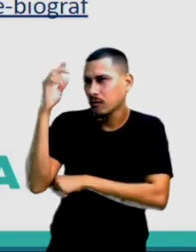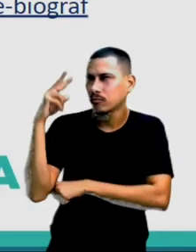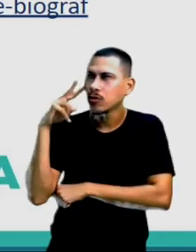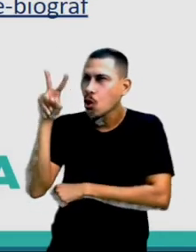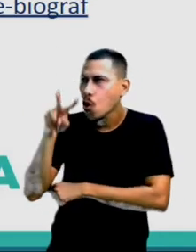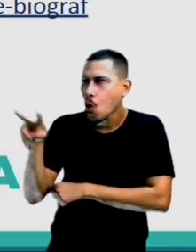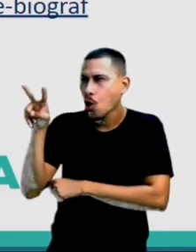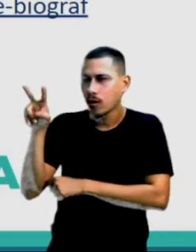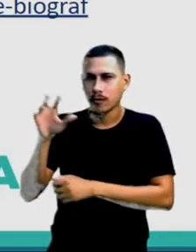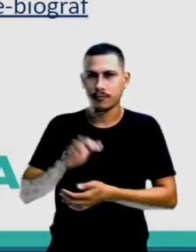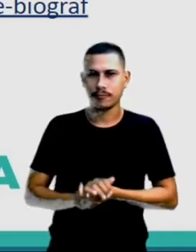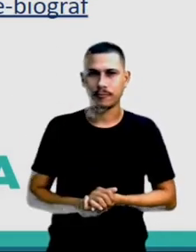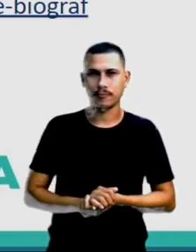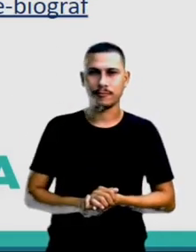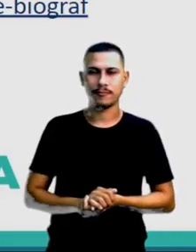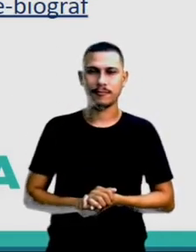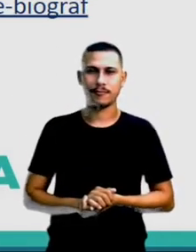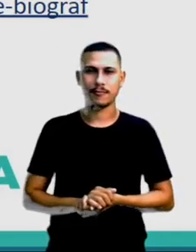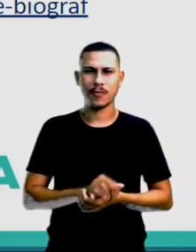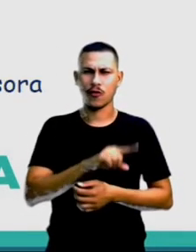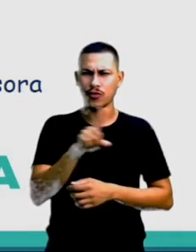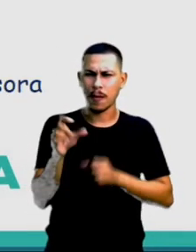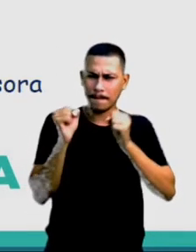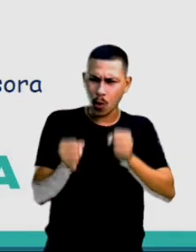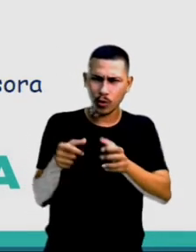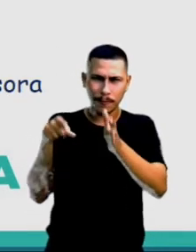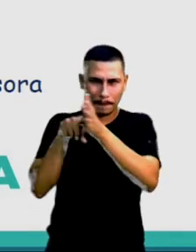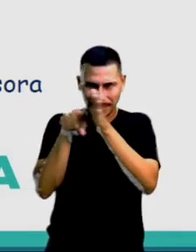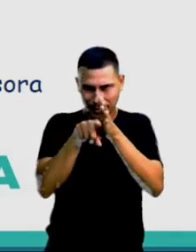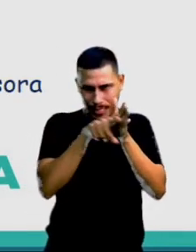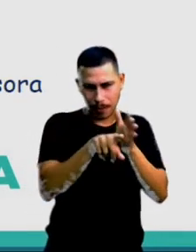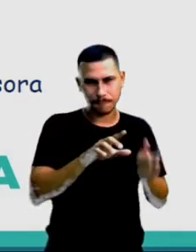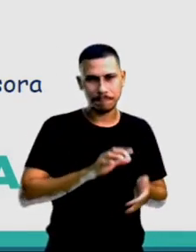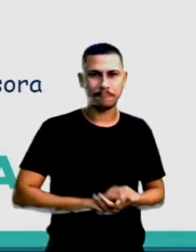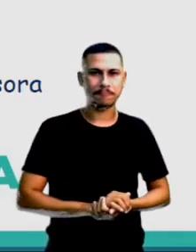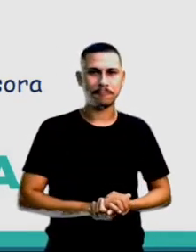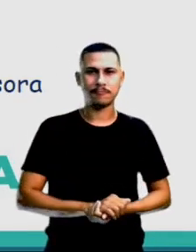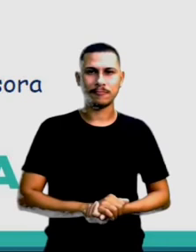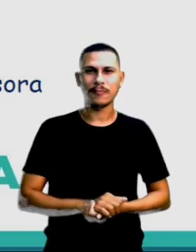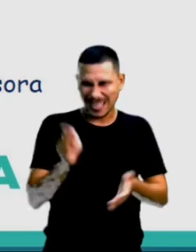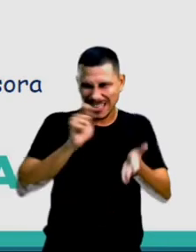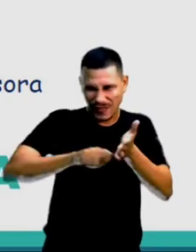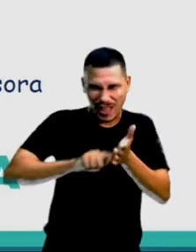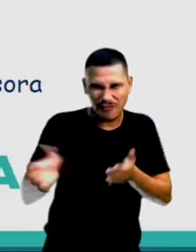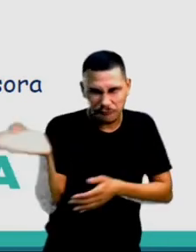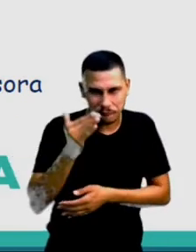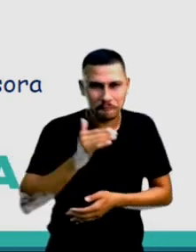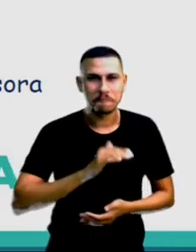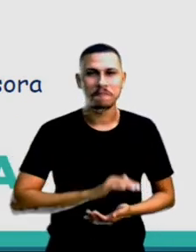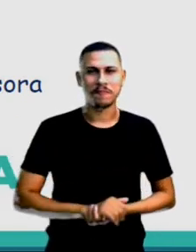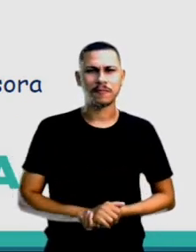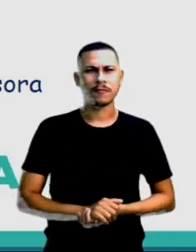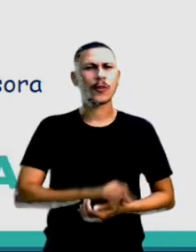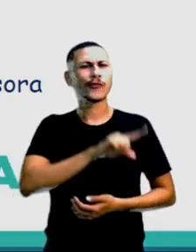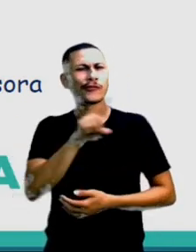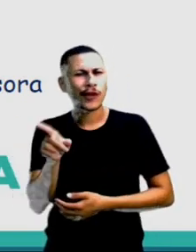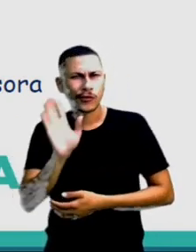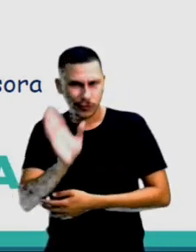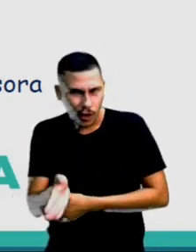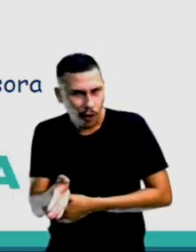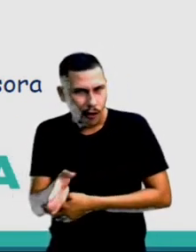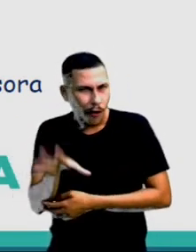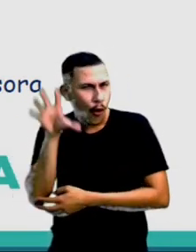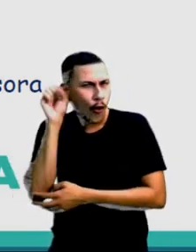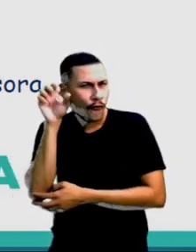Aqui estão as referências Nesse material E Vamos para a nossa atividade? Você já tinha ouvido